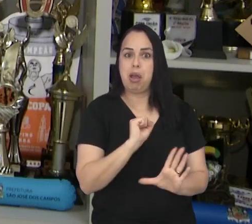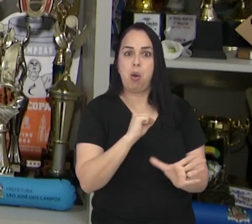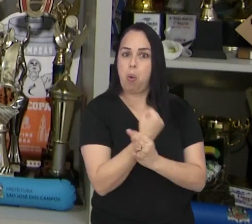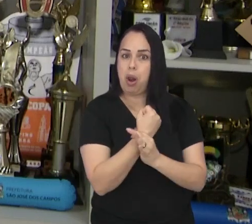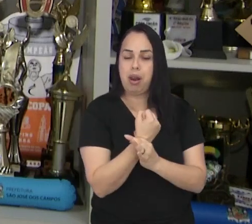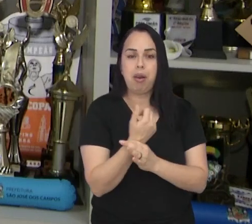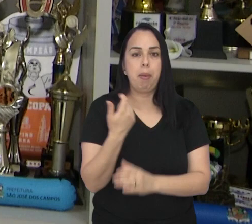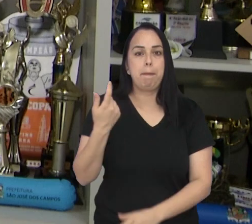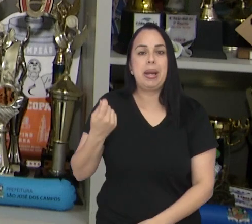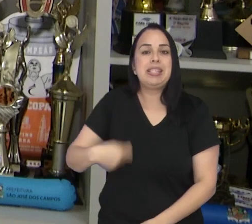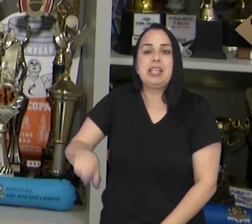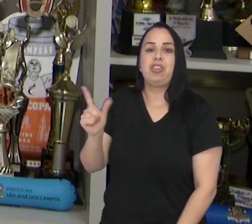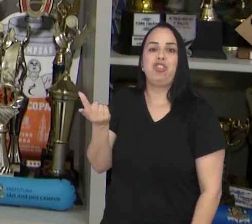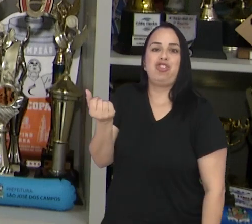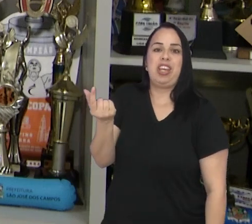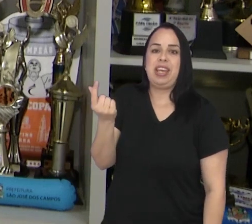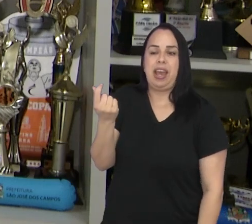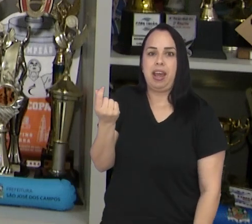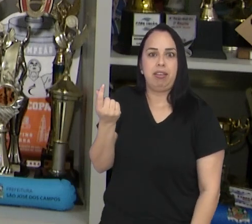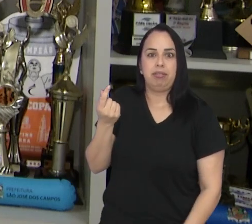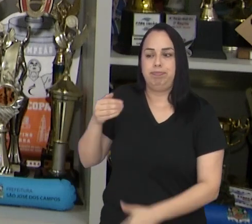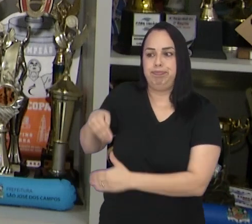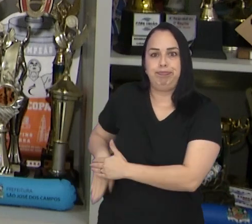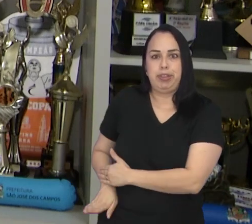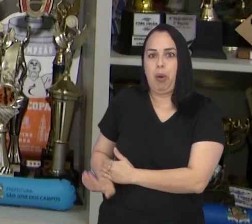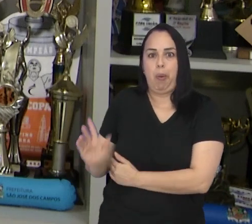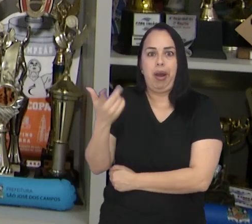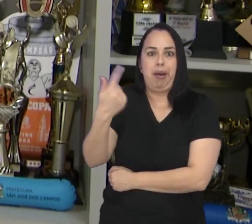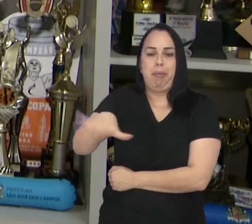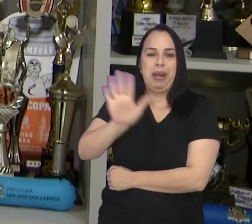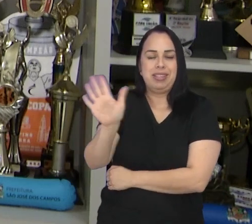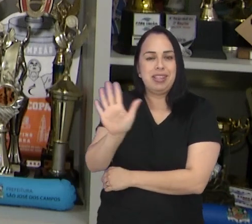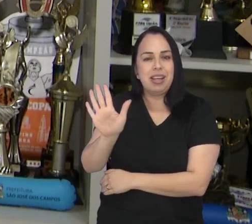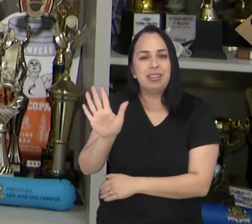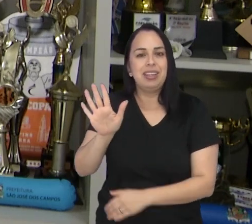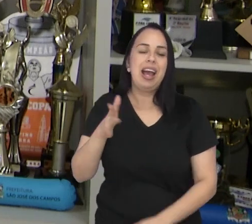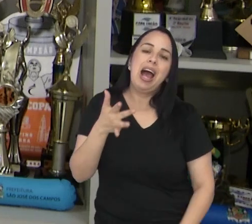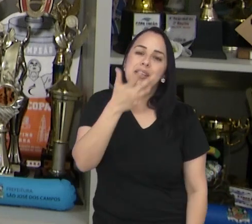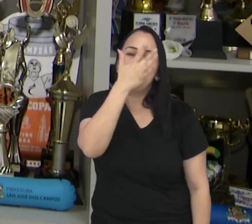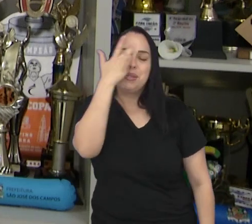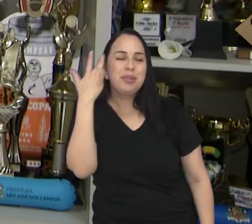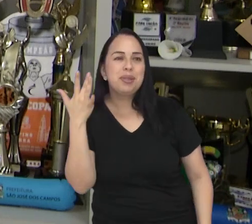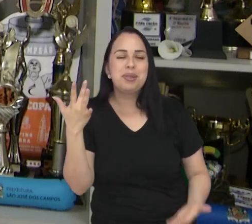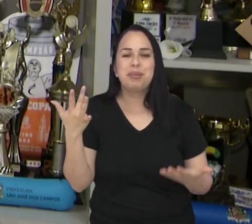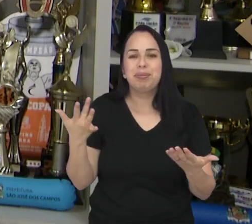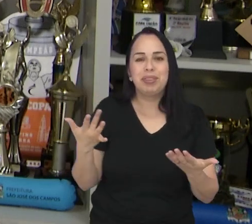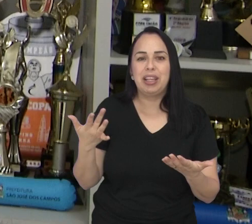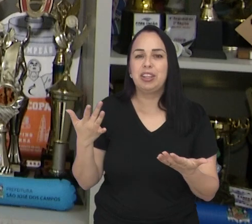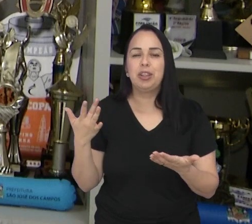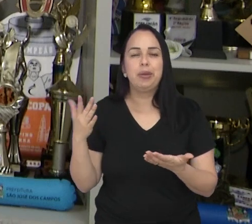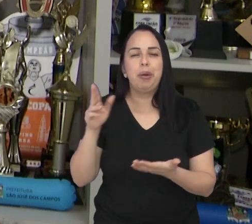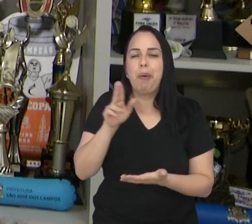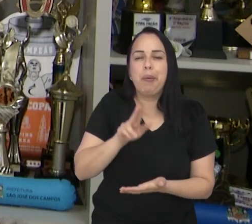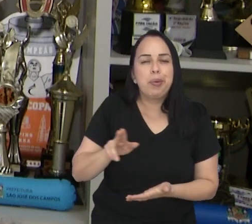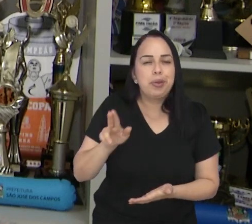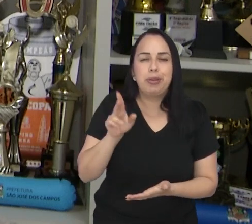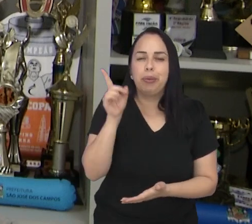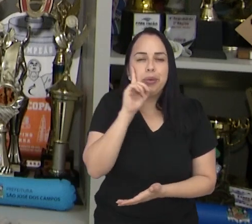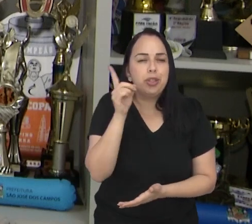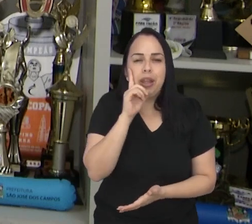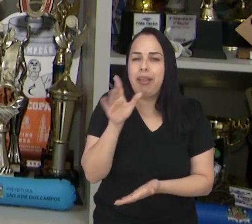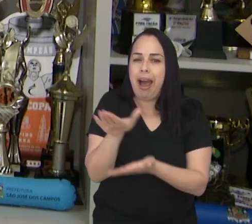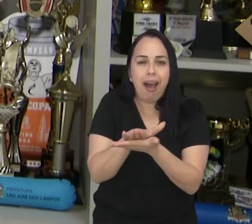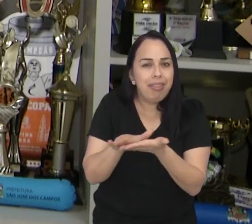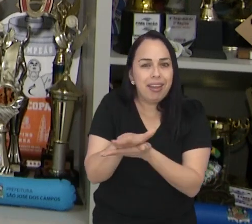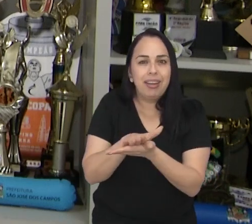você não precisar andar com dinheiro o tempo todo na carteira. Muitas vezes aquele usuário que não está todo dia utilizando o